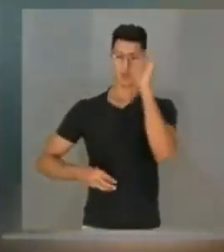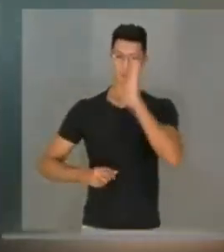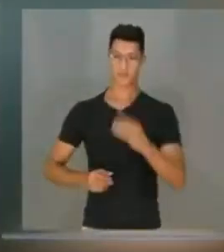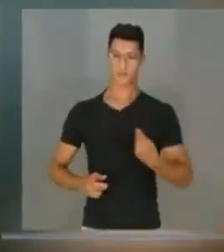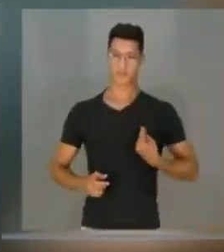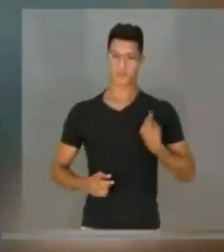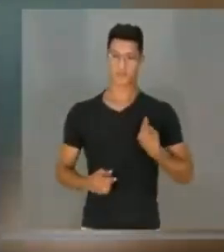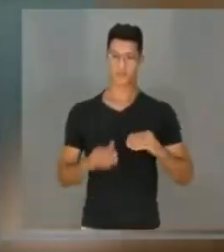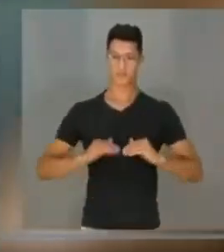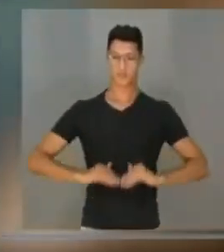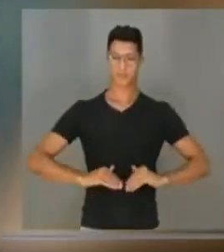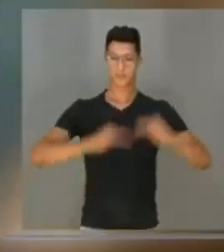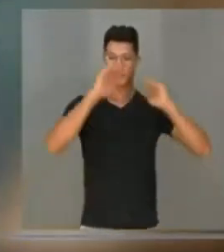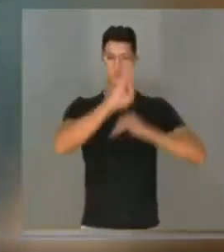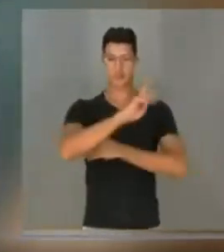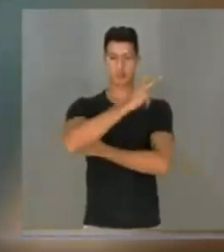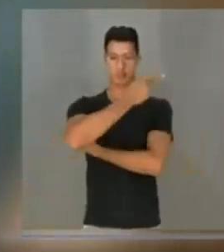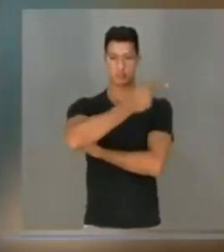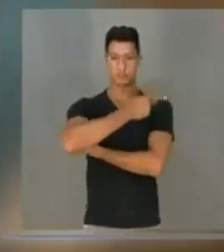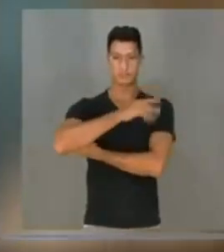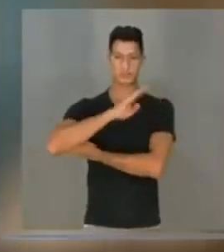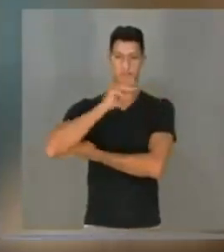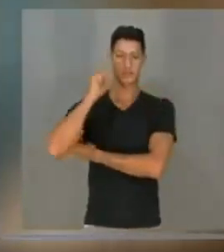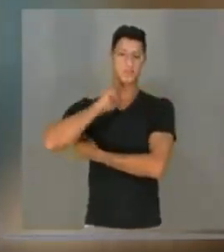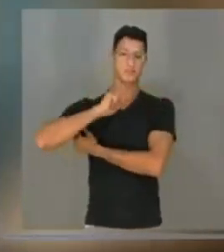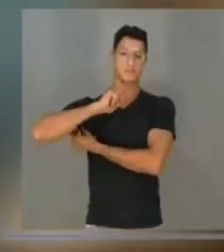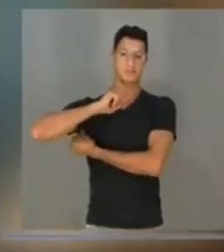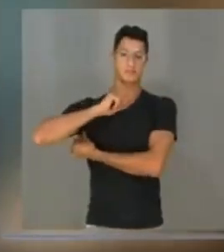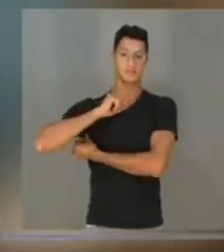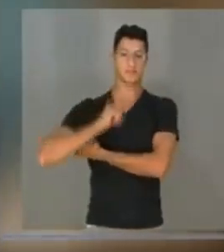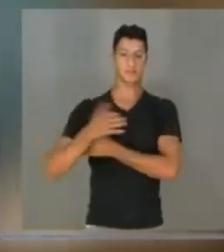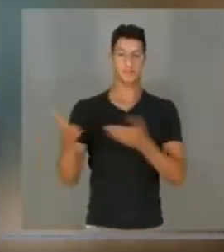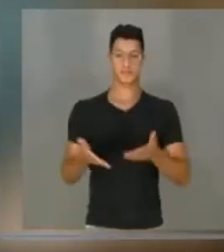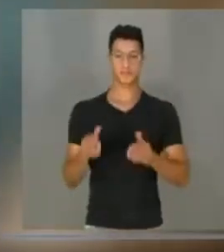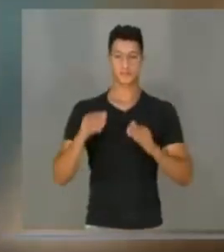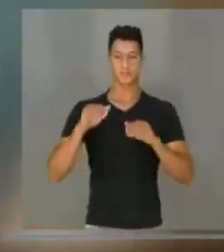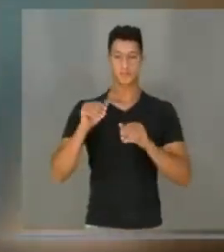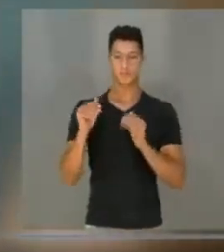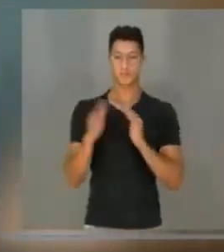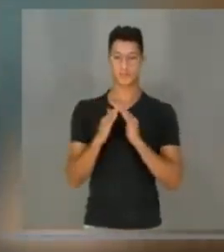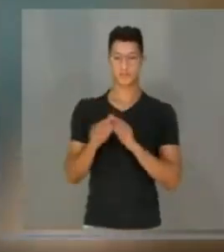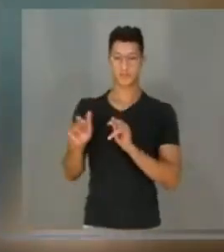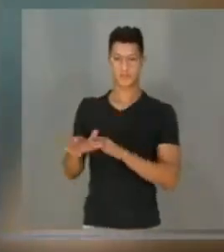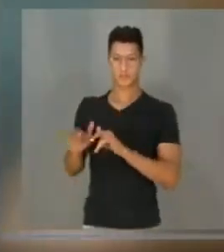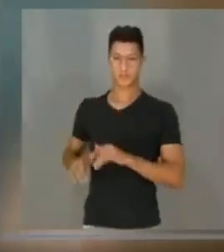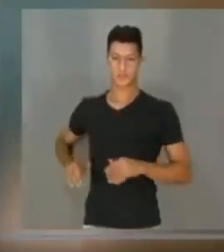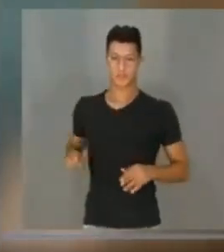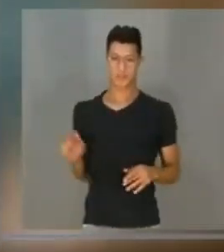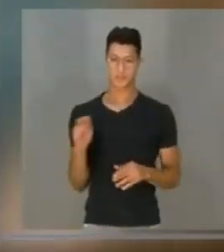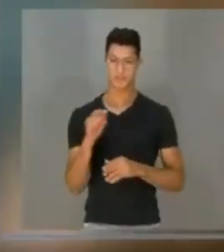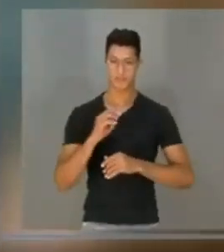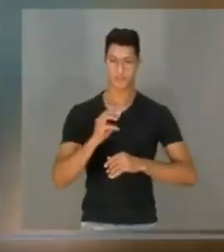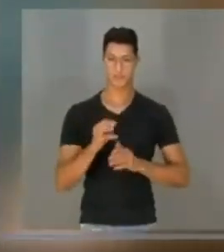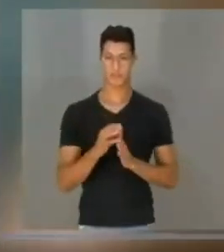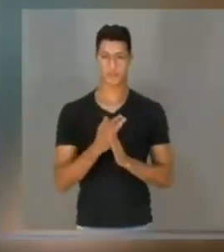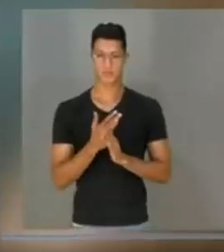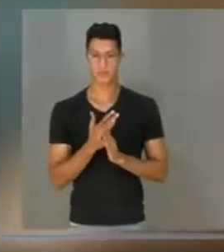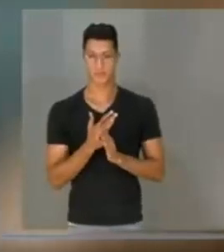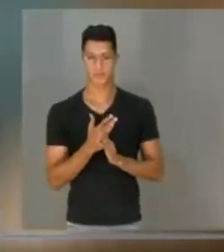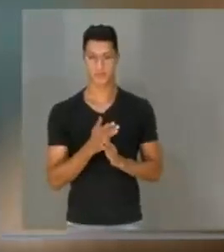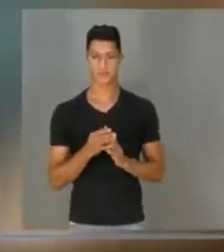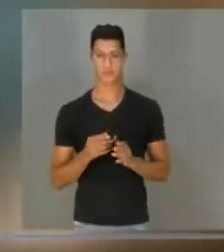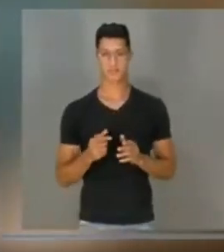vivi e cresci em Belo Horizonte, Minas Gerais, e atualmente eu moro na Austrália. Bom, aqui na Austrália, quando eu